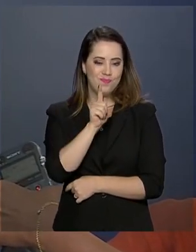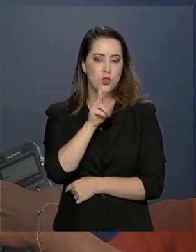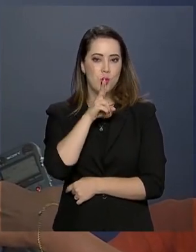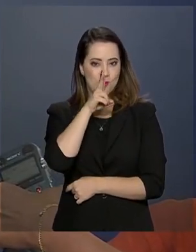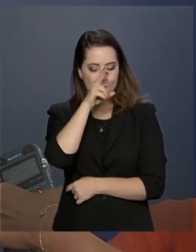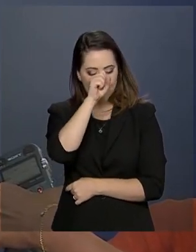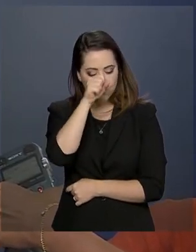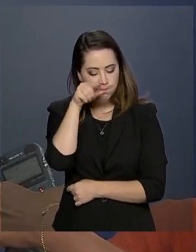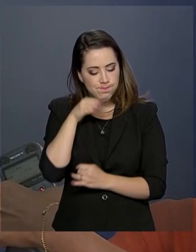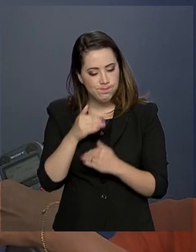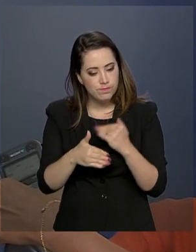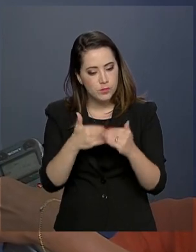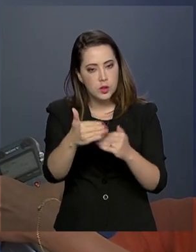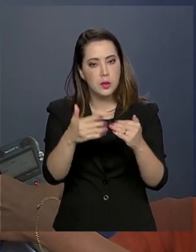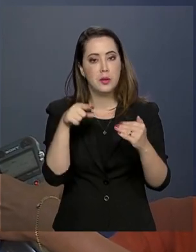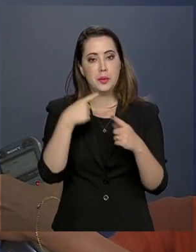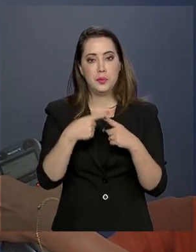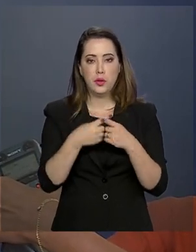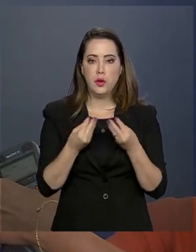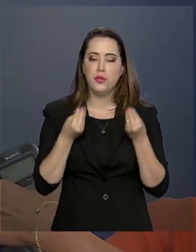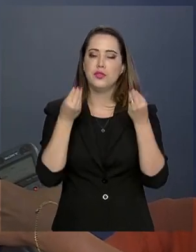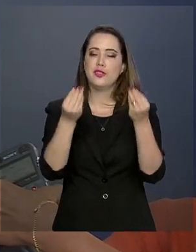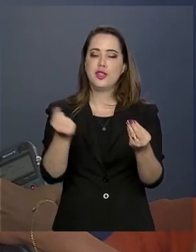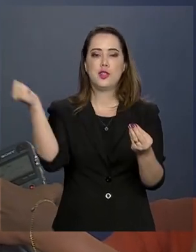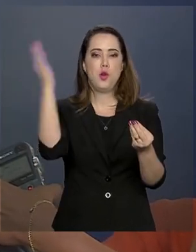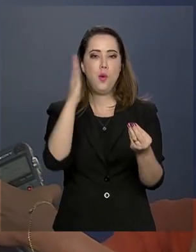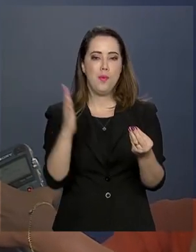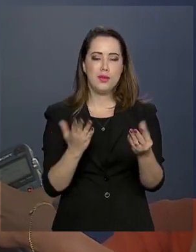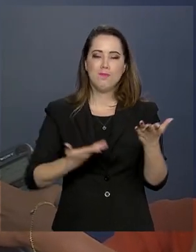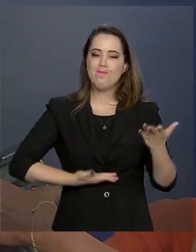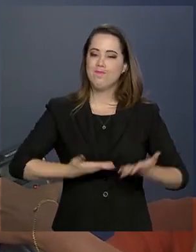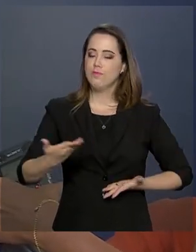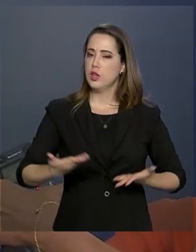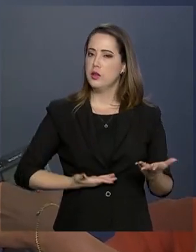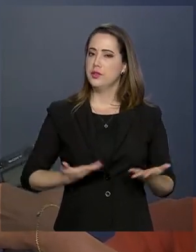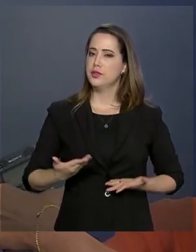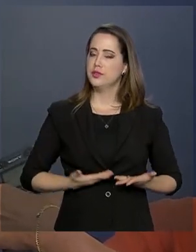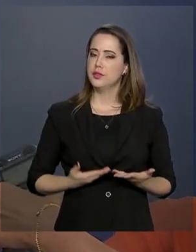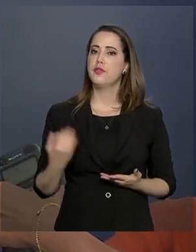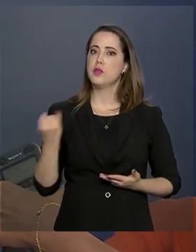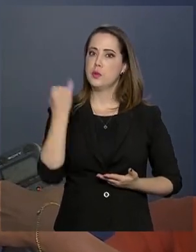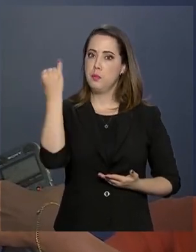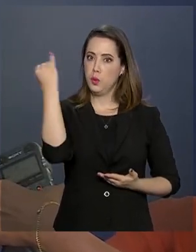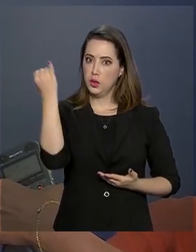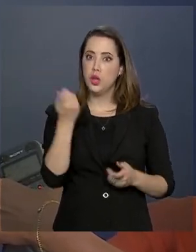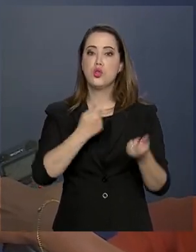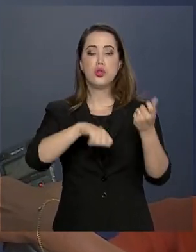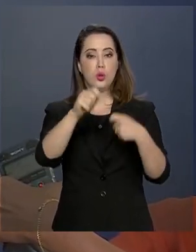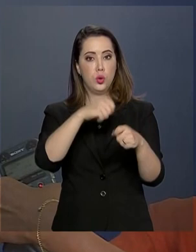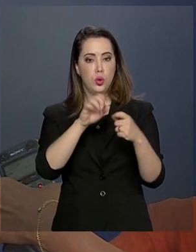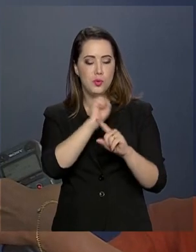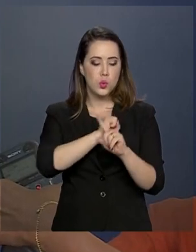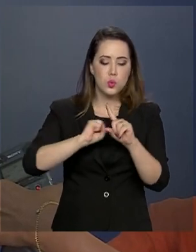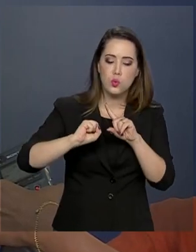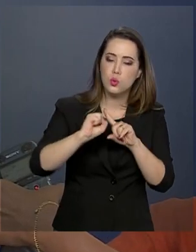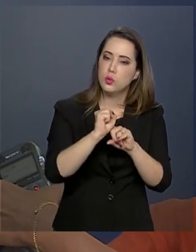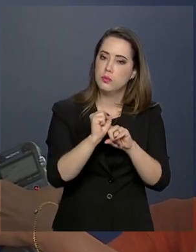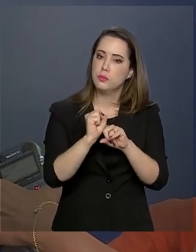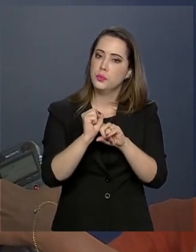em função dos serviços prestados ao Brasil com um grande impacto financeiro, social,